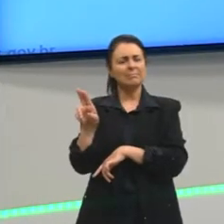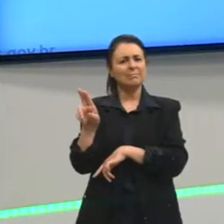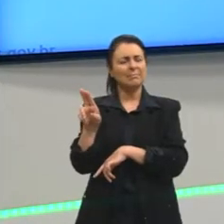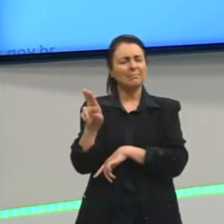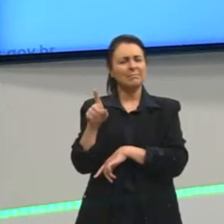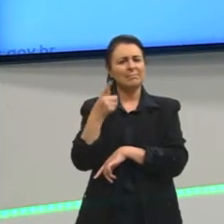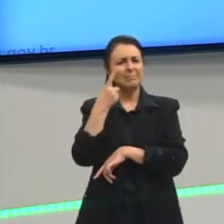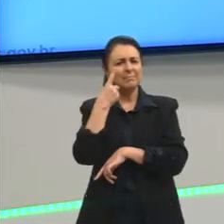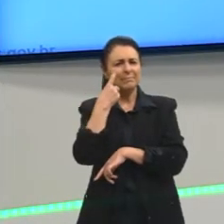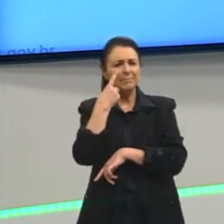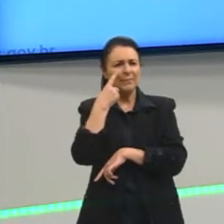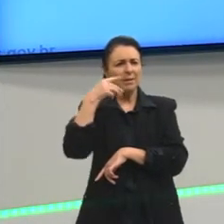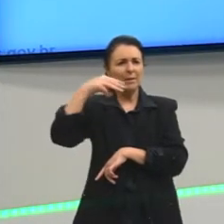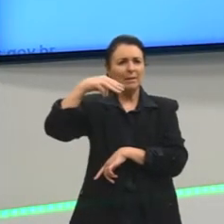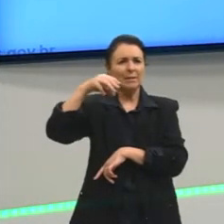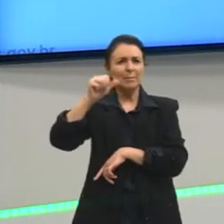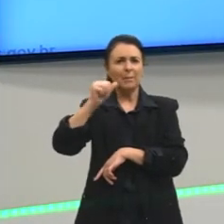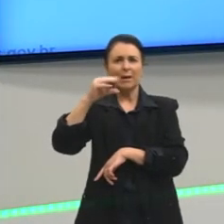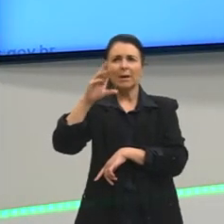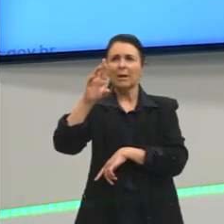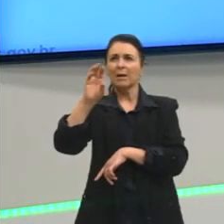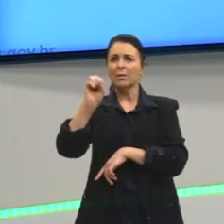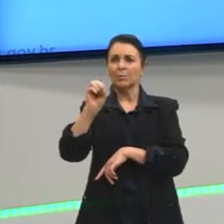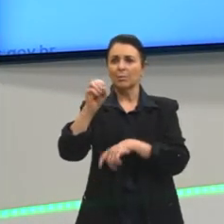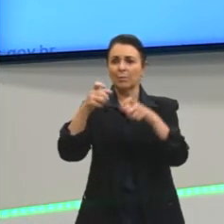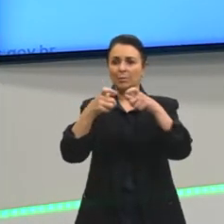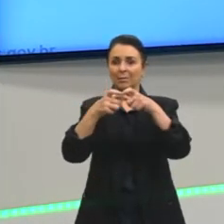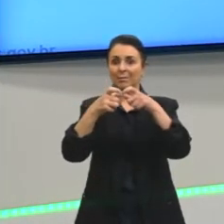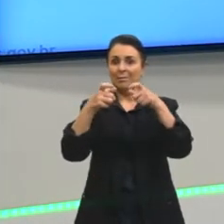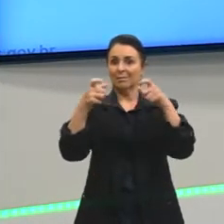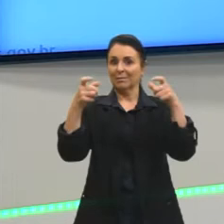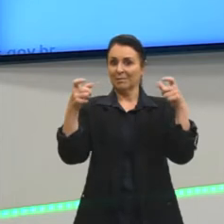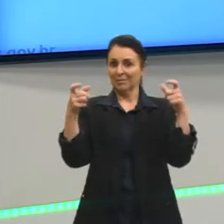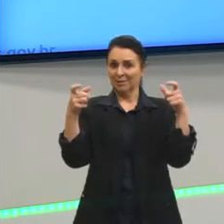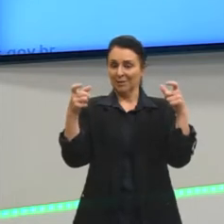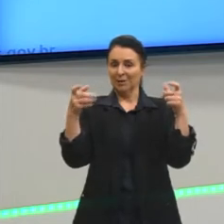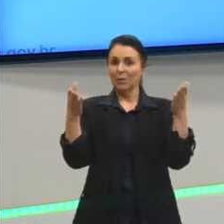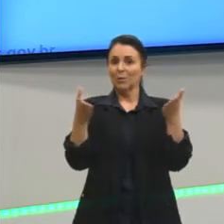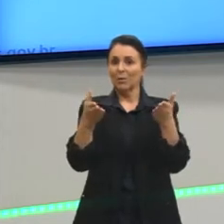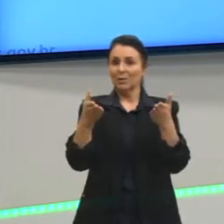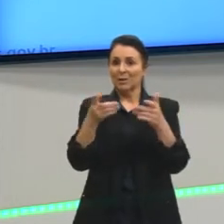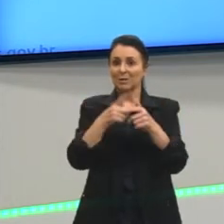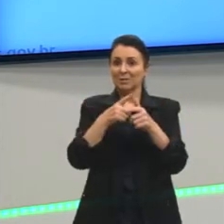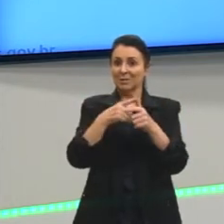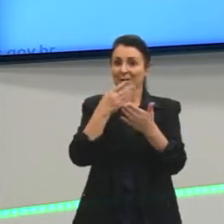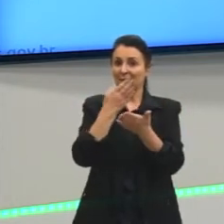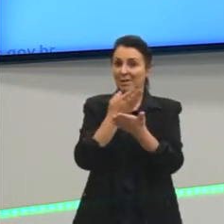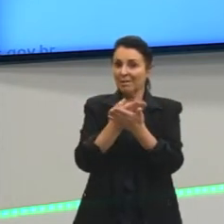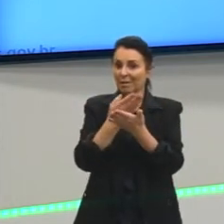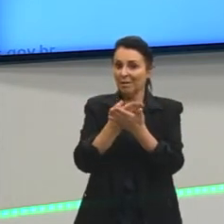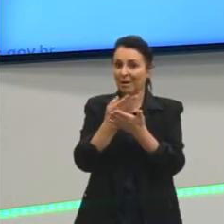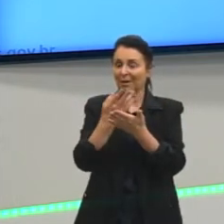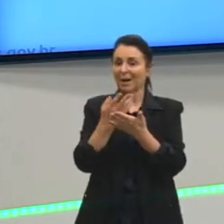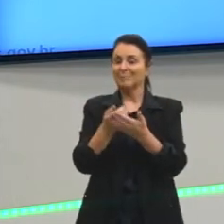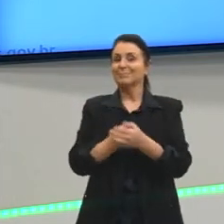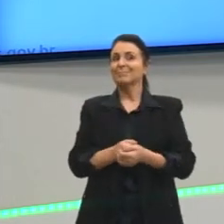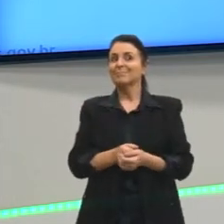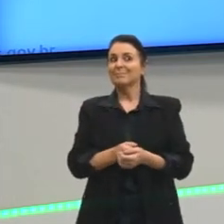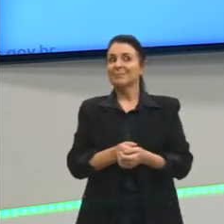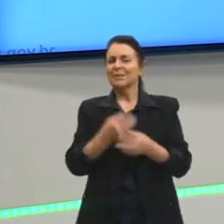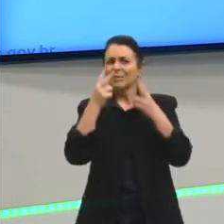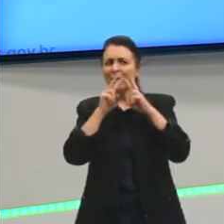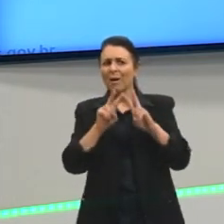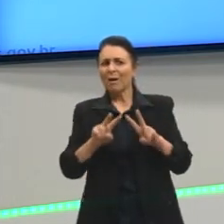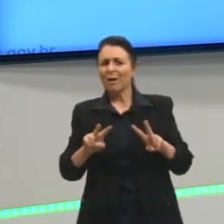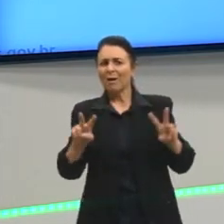Quando a gente vê assim, macro, ou seja, grande, né? Então, hoje, na primeira aula, a gente vai dar uma olhada como que